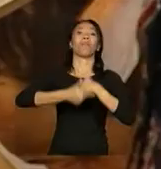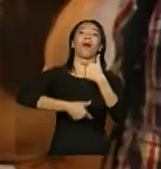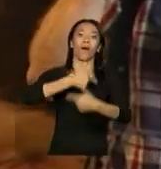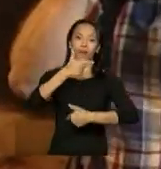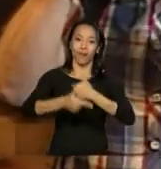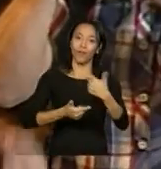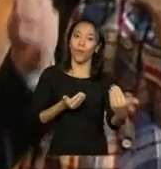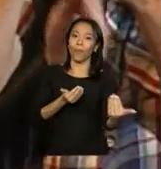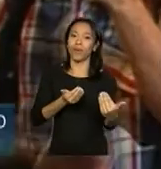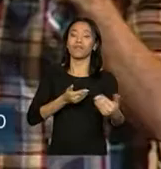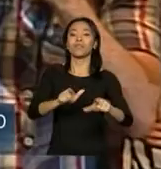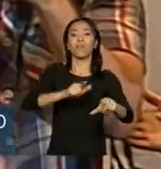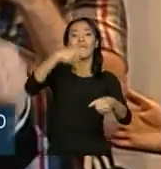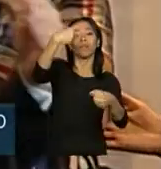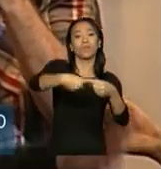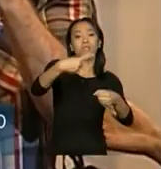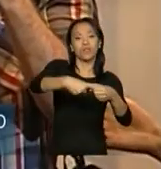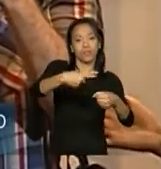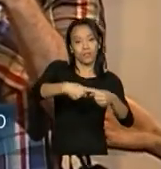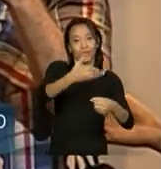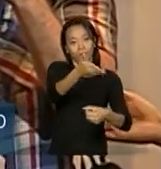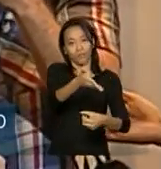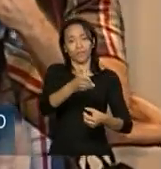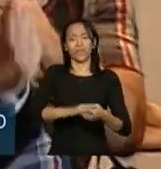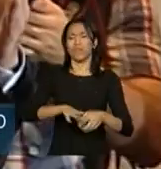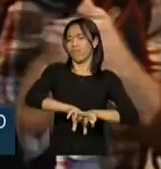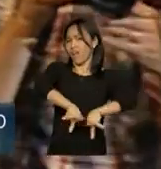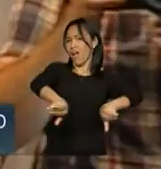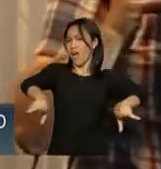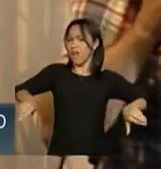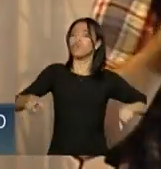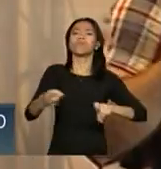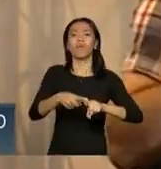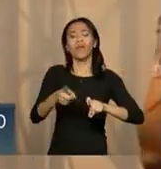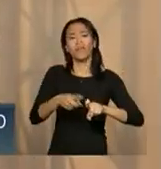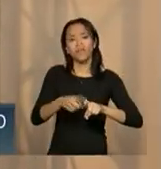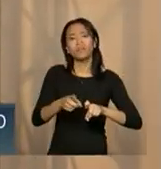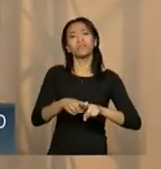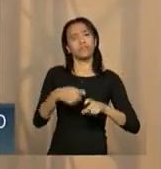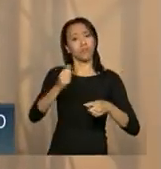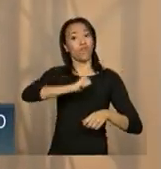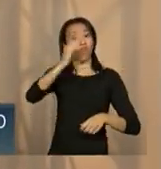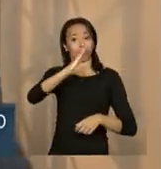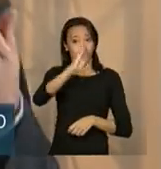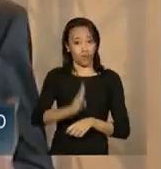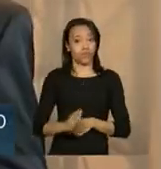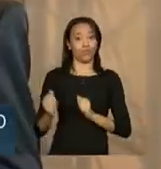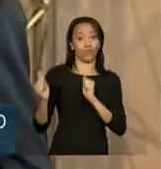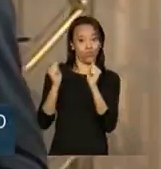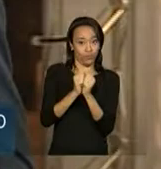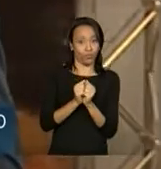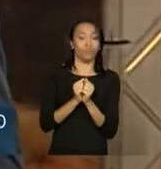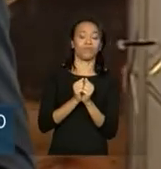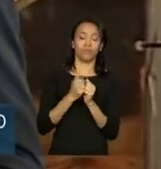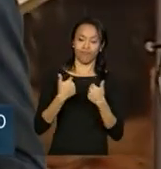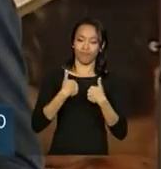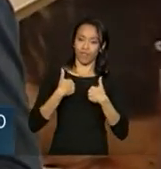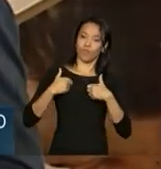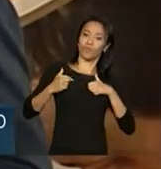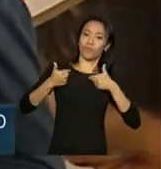e junto comigo foram vários médicos, inclusive médicos estrangeiros, médicos de outros países,